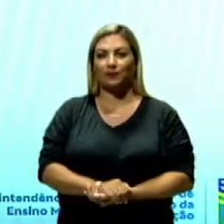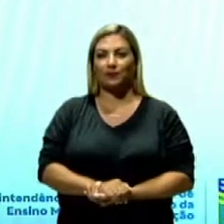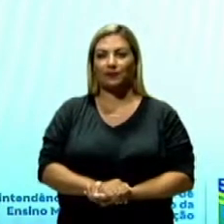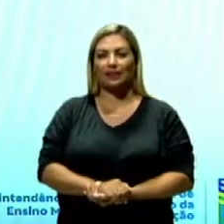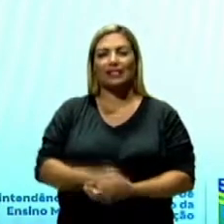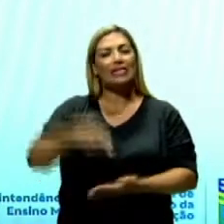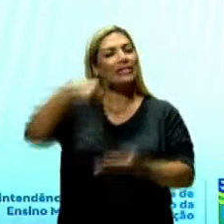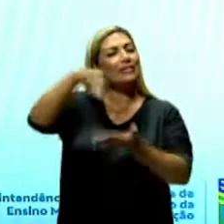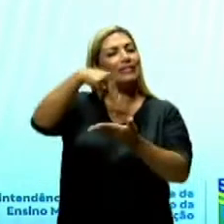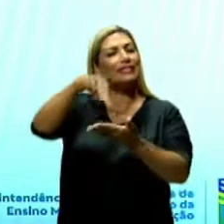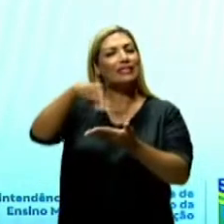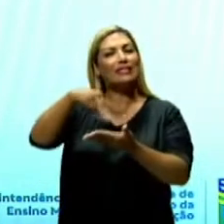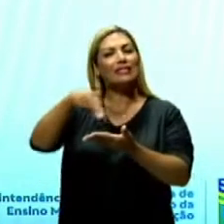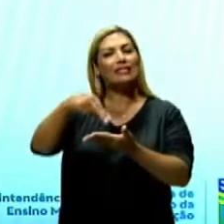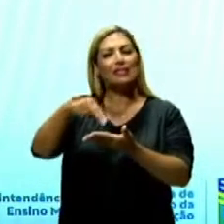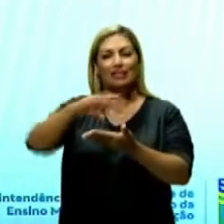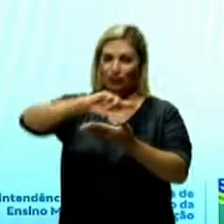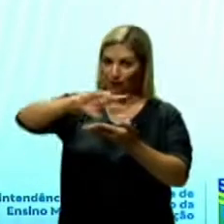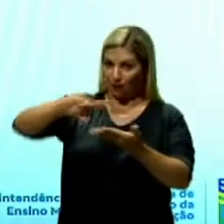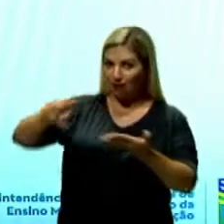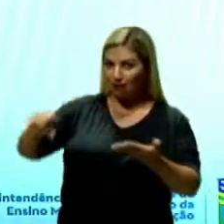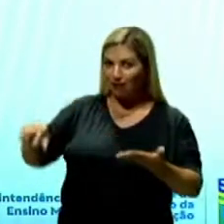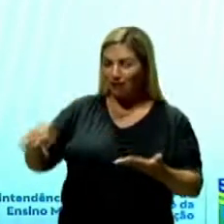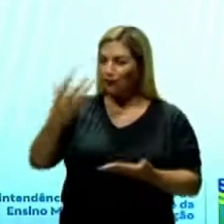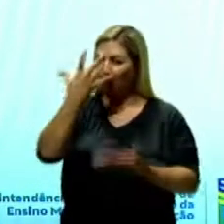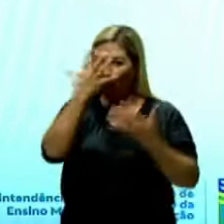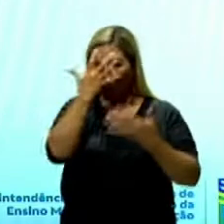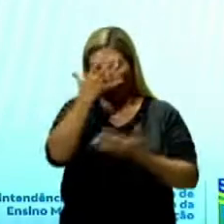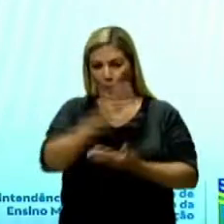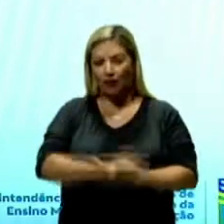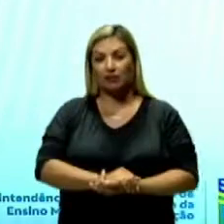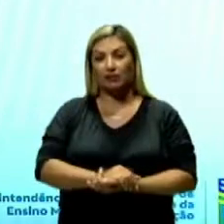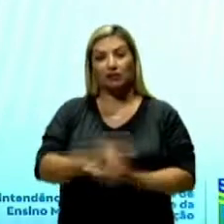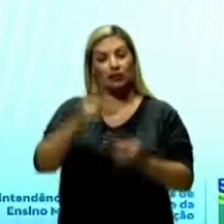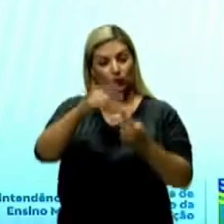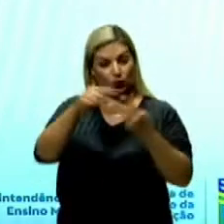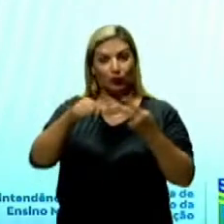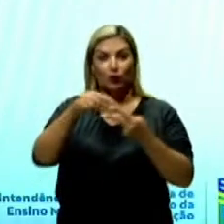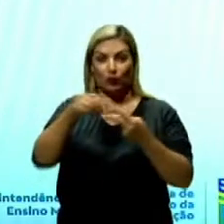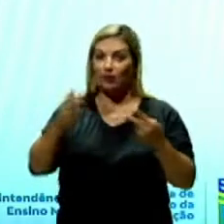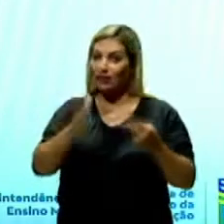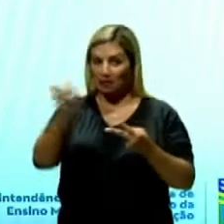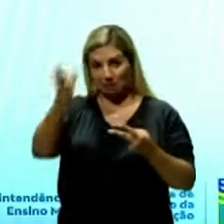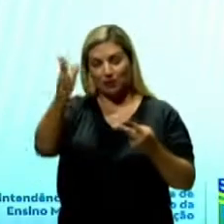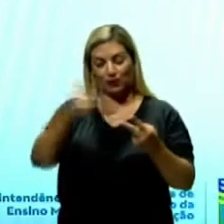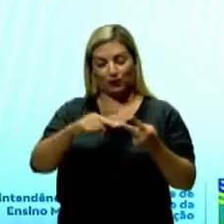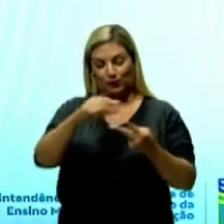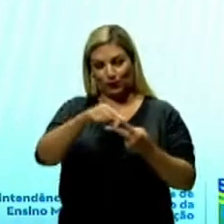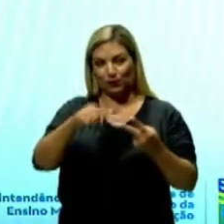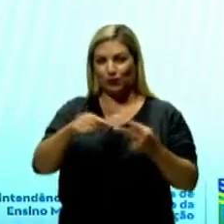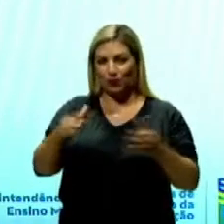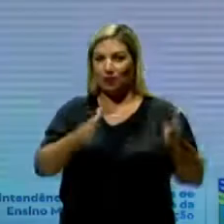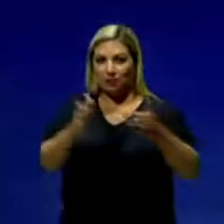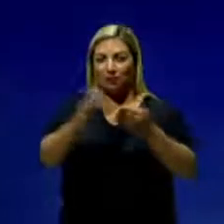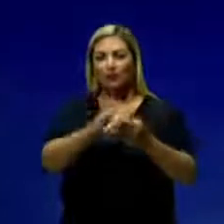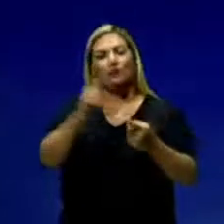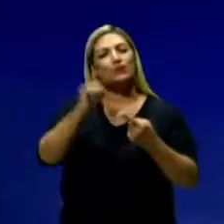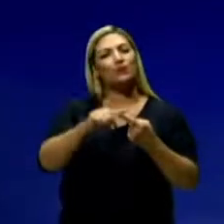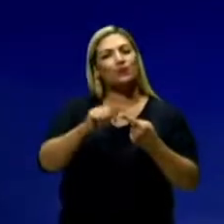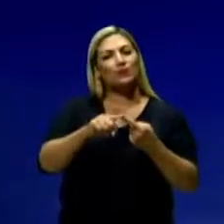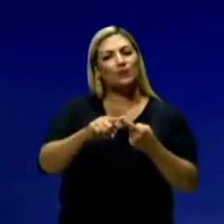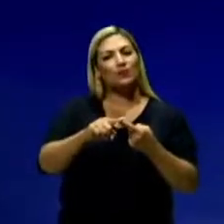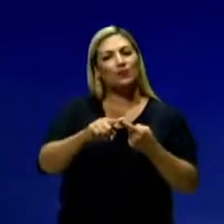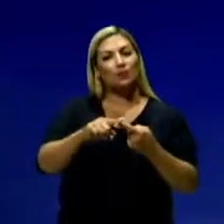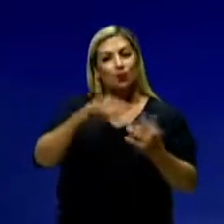Danças folclóricas, gente. A gente vai falar de dois caminhos, como sempre eu trago para vocês. A gente vai falar um pouquinho